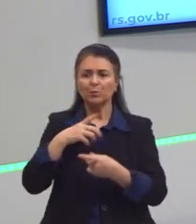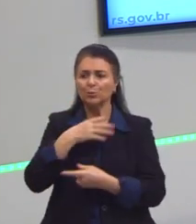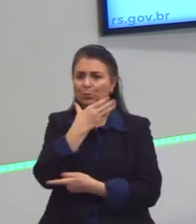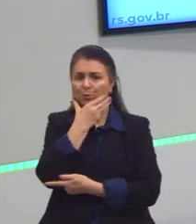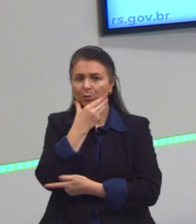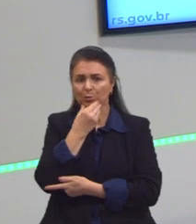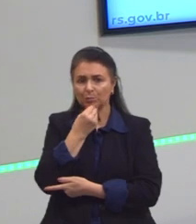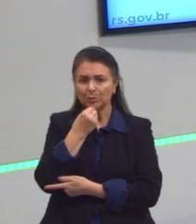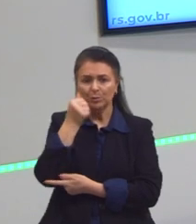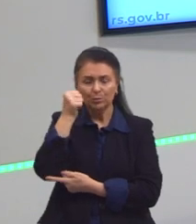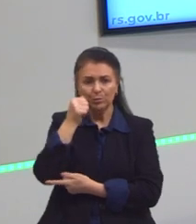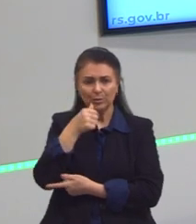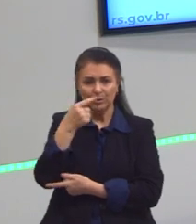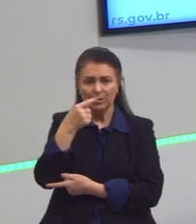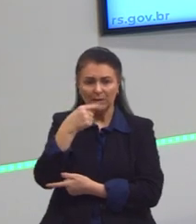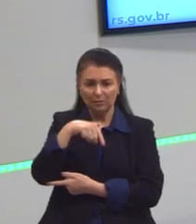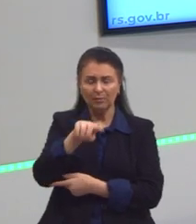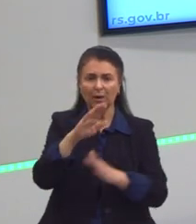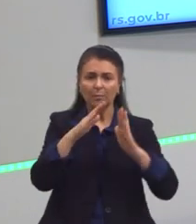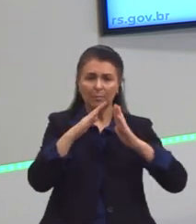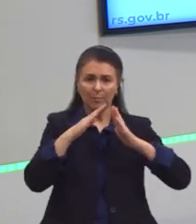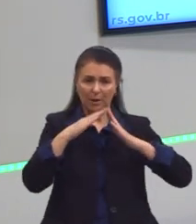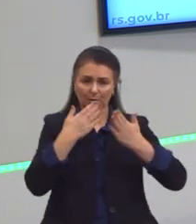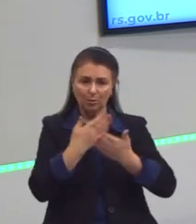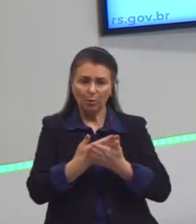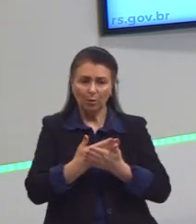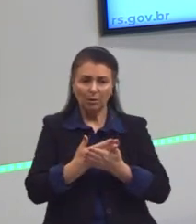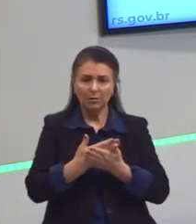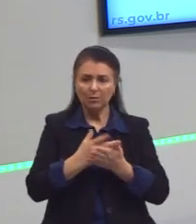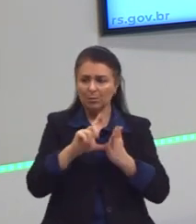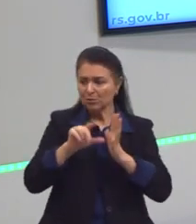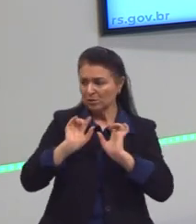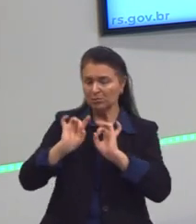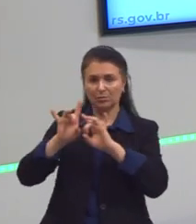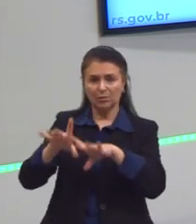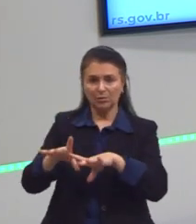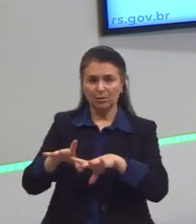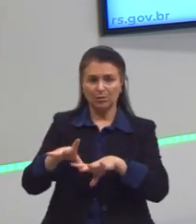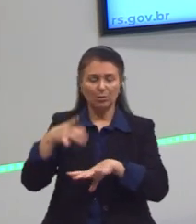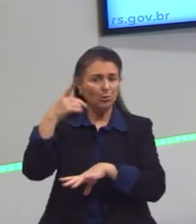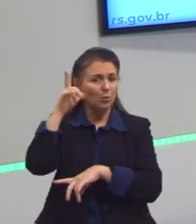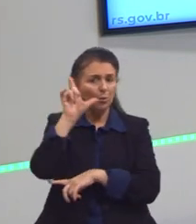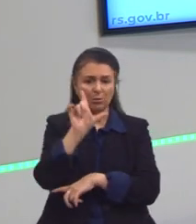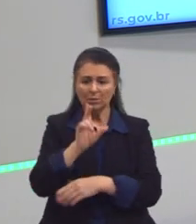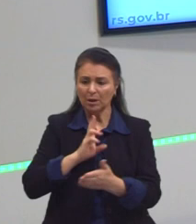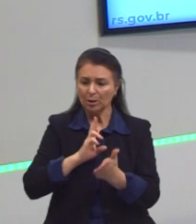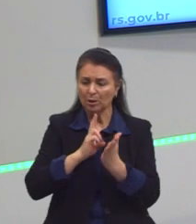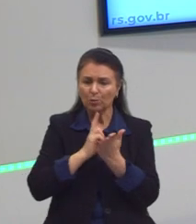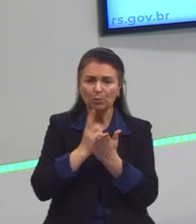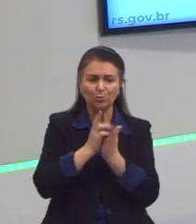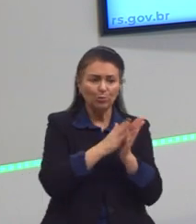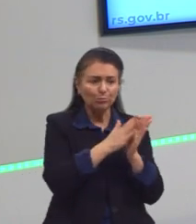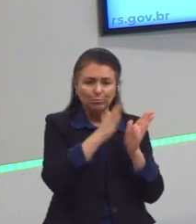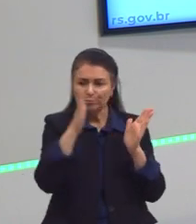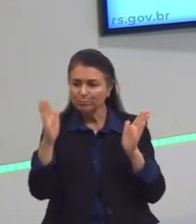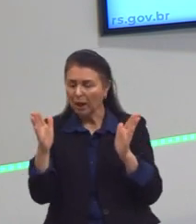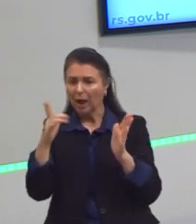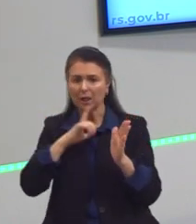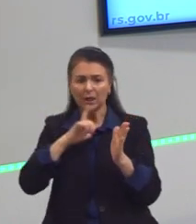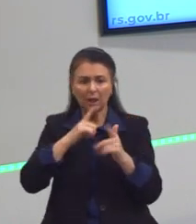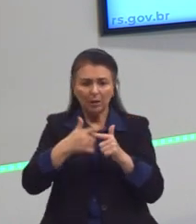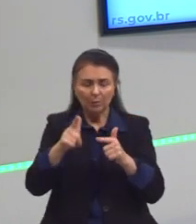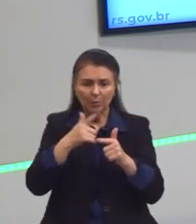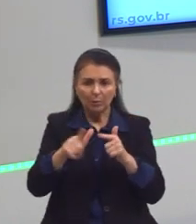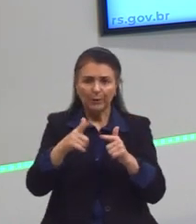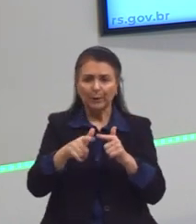na escola e desiste, ou não consegue dar sequência, tem problemas. E aí